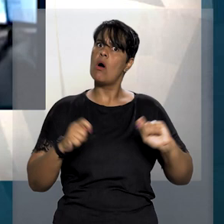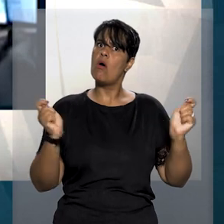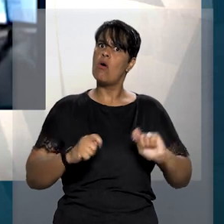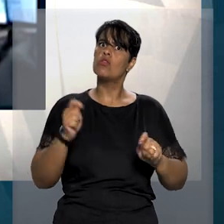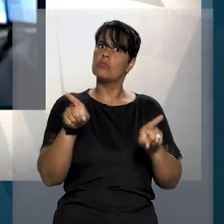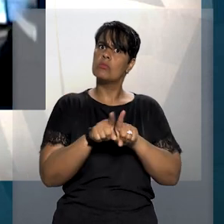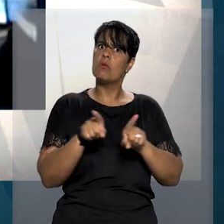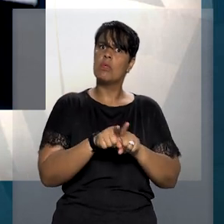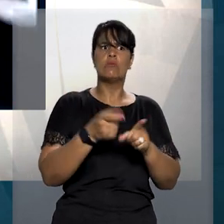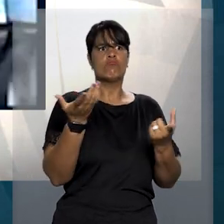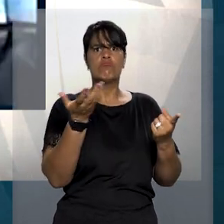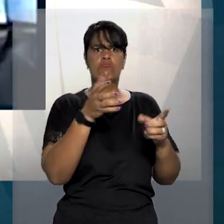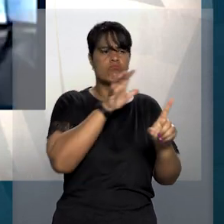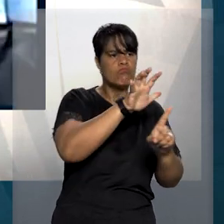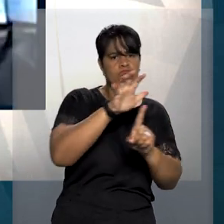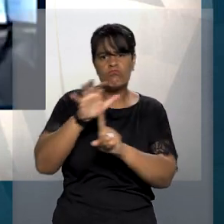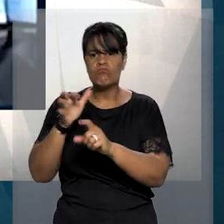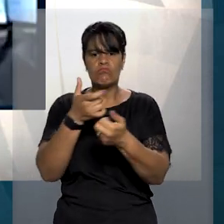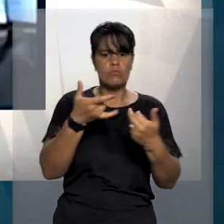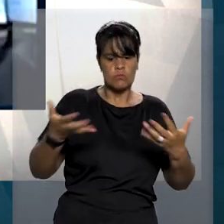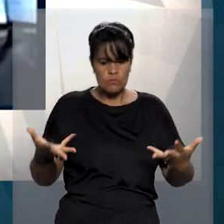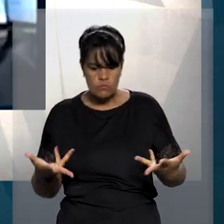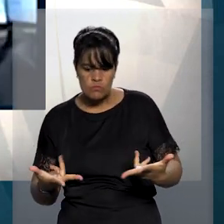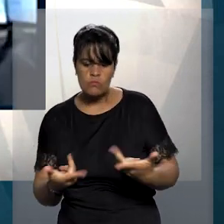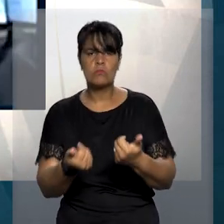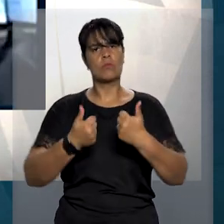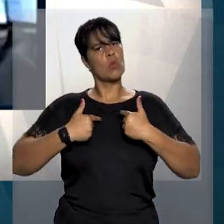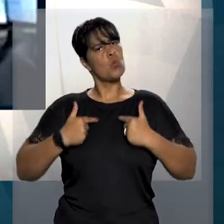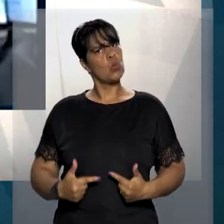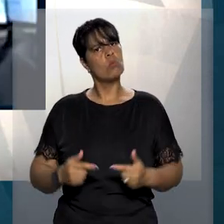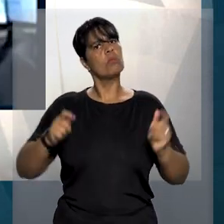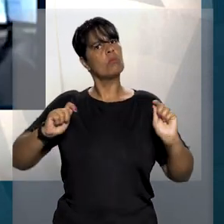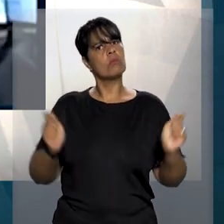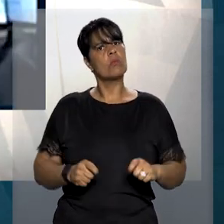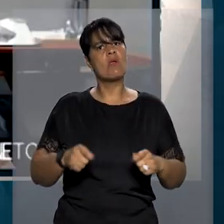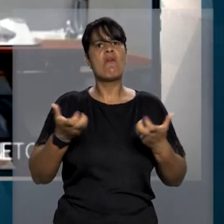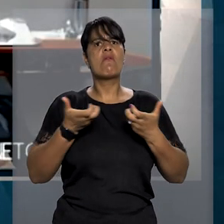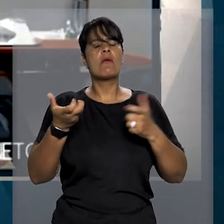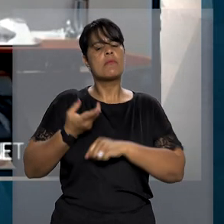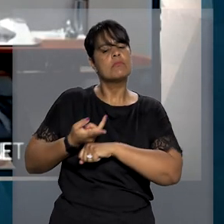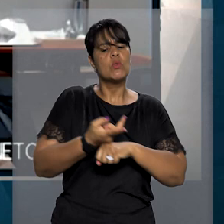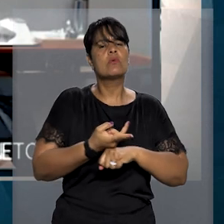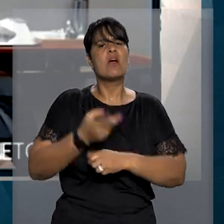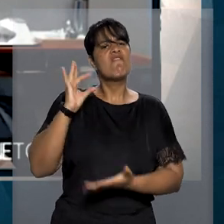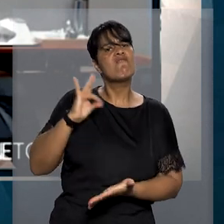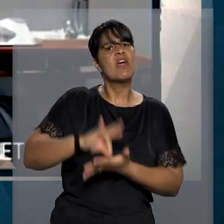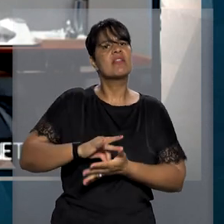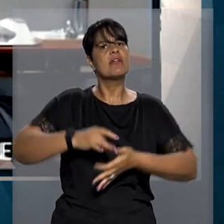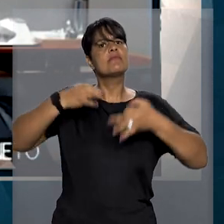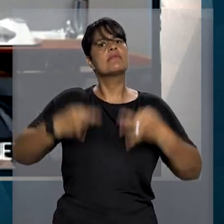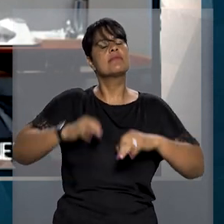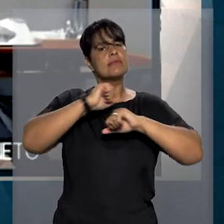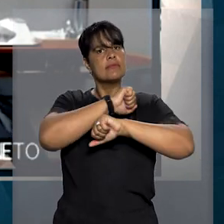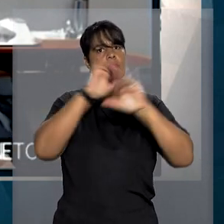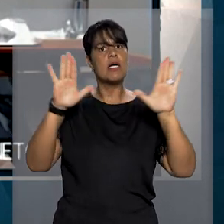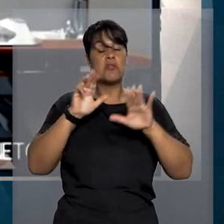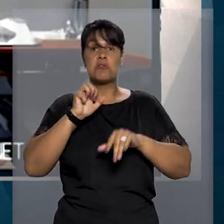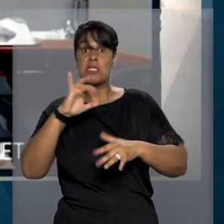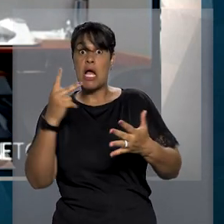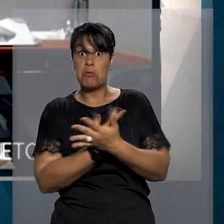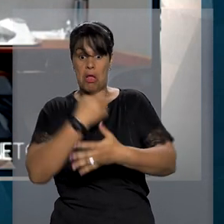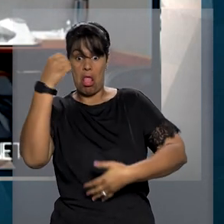direito e também o dever de conduzir os procedimentos de forma eficiente e isenta na busca da vencedência verdade real dos fatos,